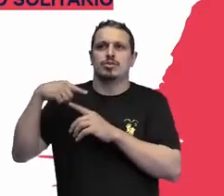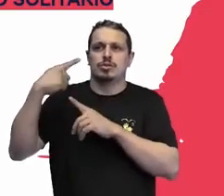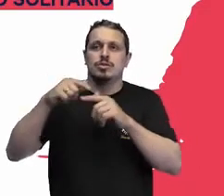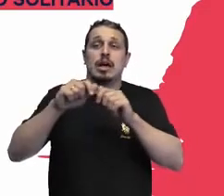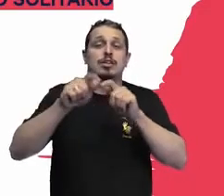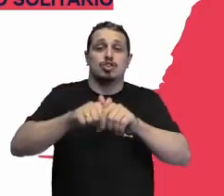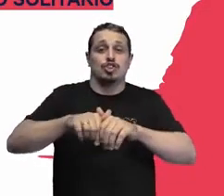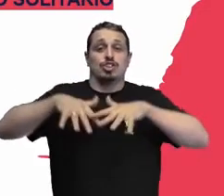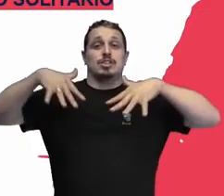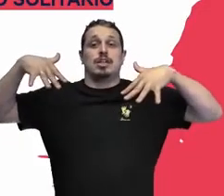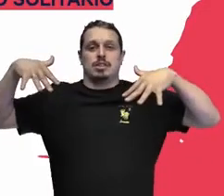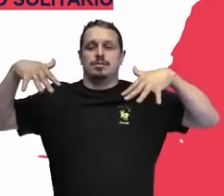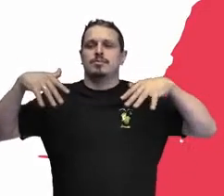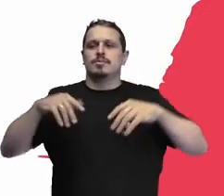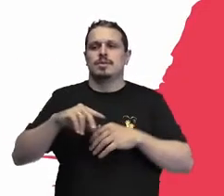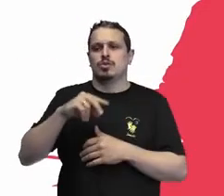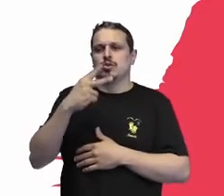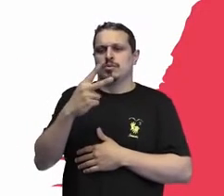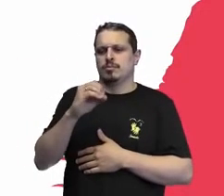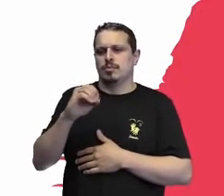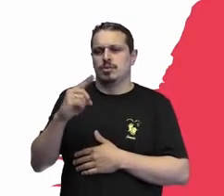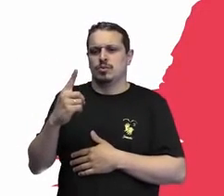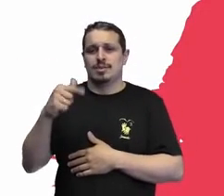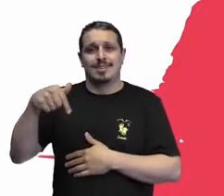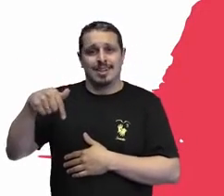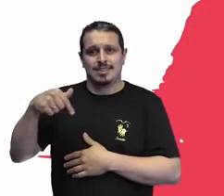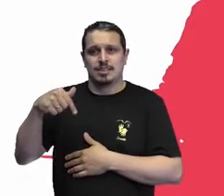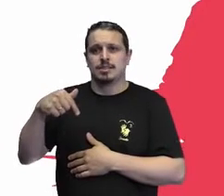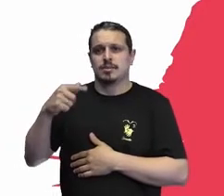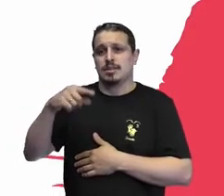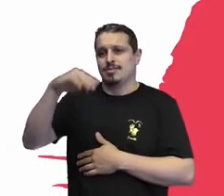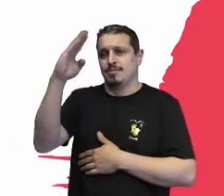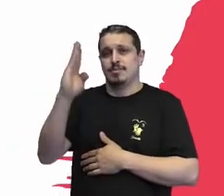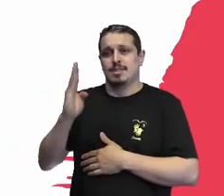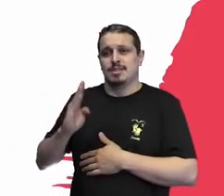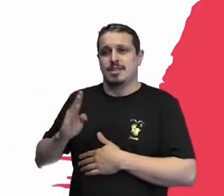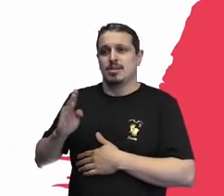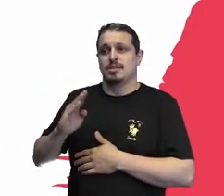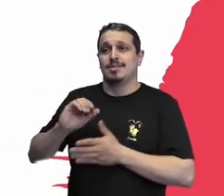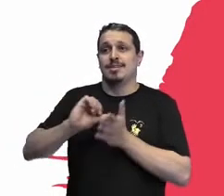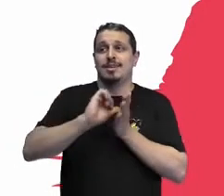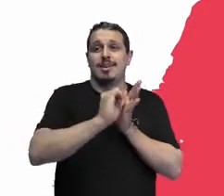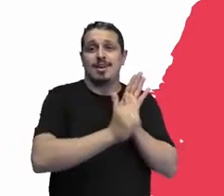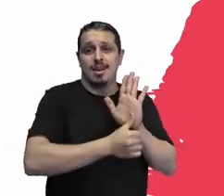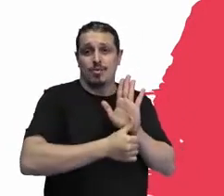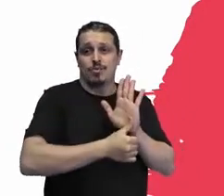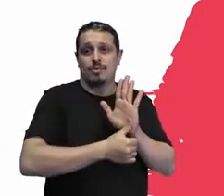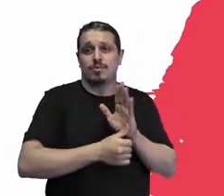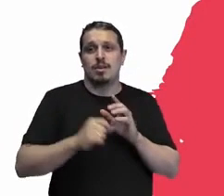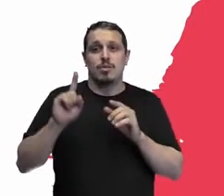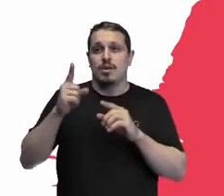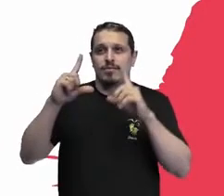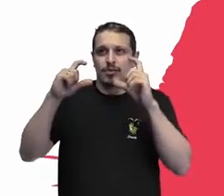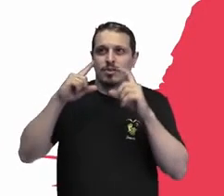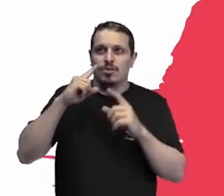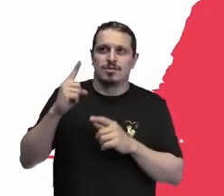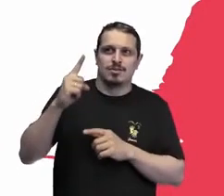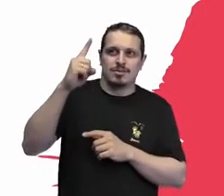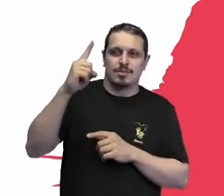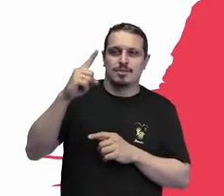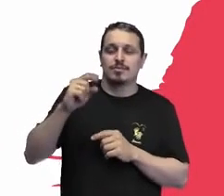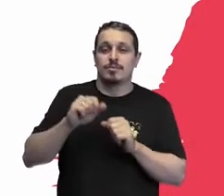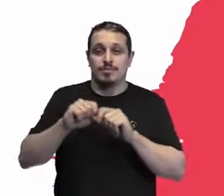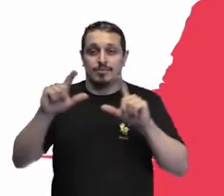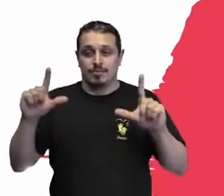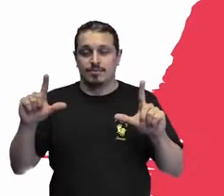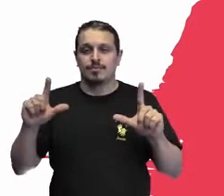Em 2017, eu estava no Congresso Brasileiro de Síndrome de Down. Essa não é essa foto, é uma foto do JNG, de um piquenique que a gente